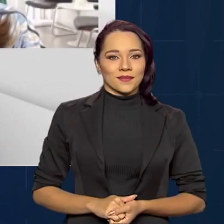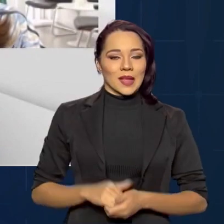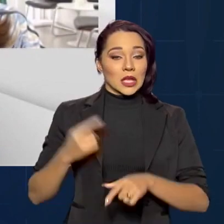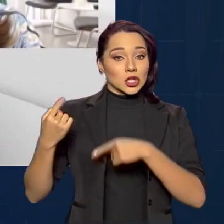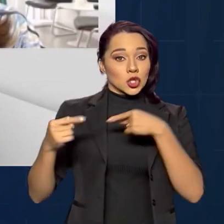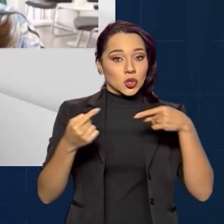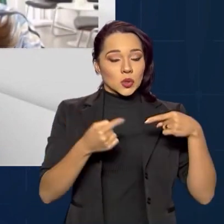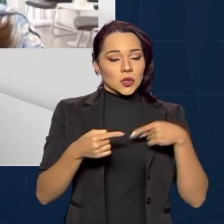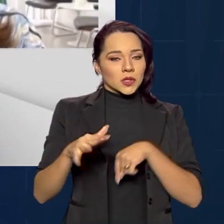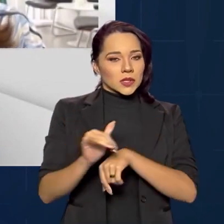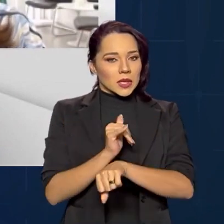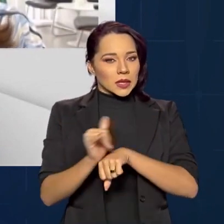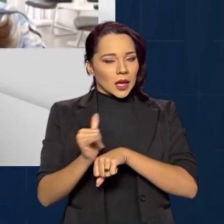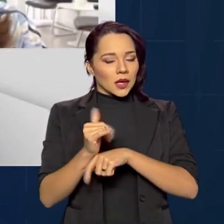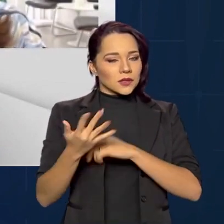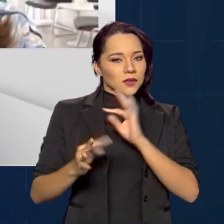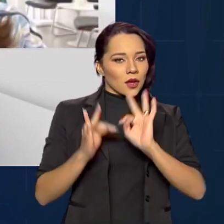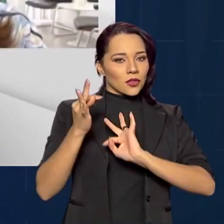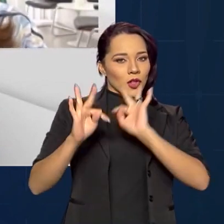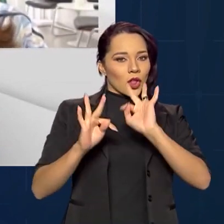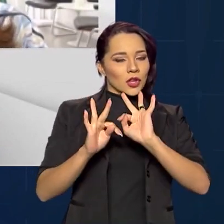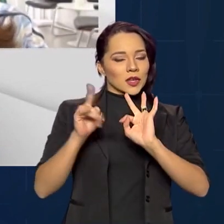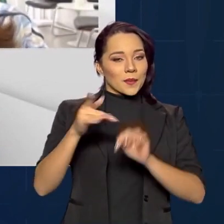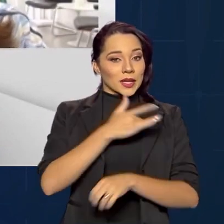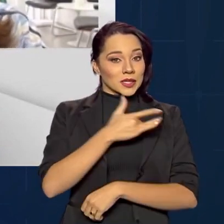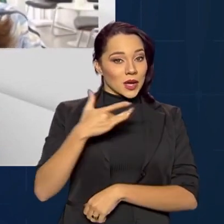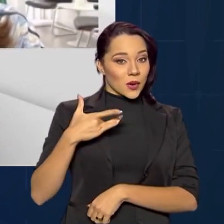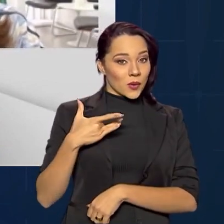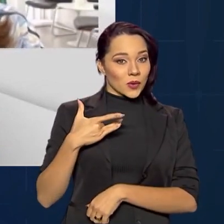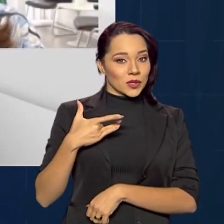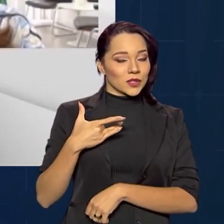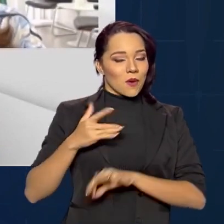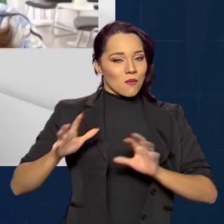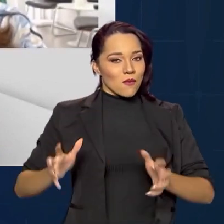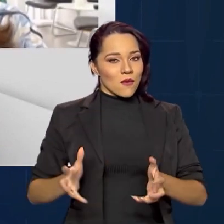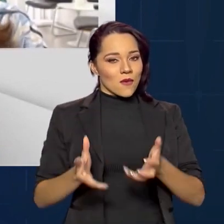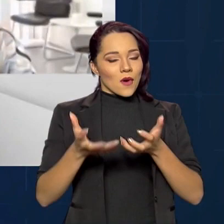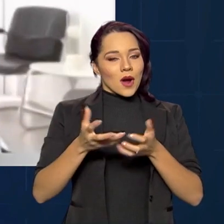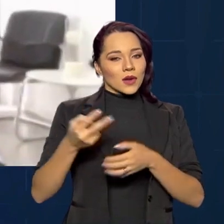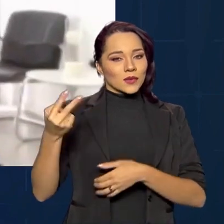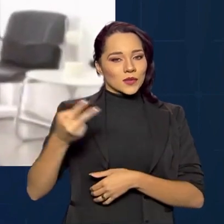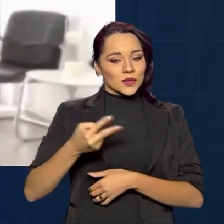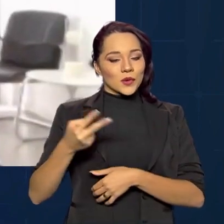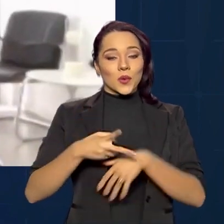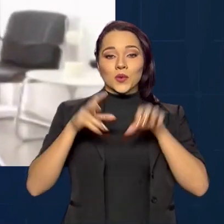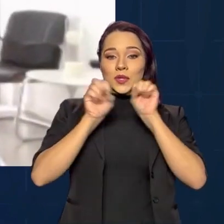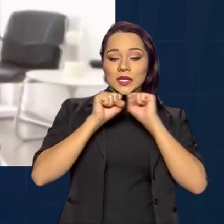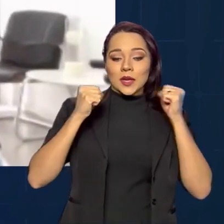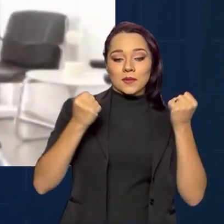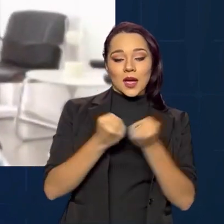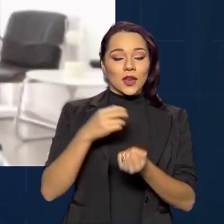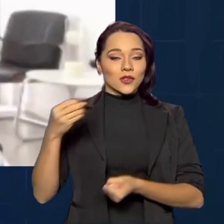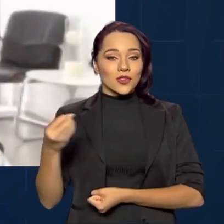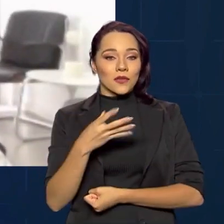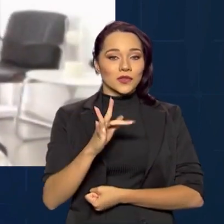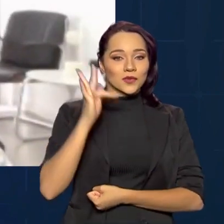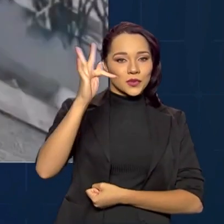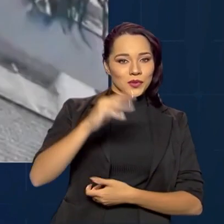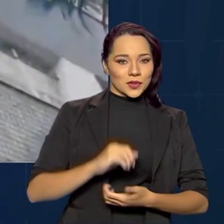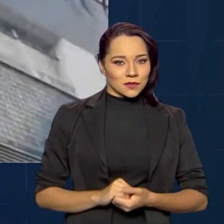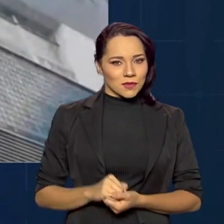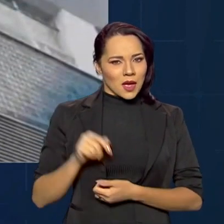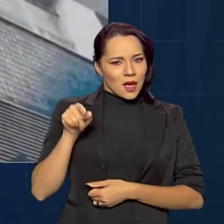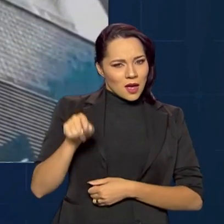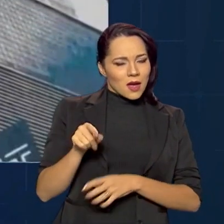Discussões estratégicas e tecnológicas para a saúde movimentaram a segunda edição do seminário Novos Futuros. A